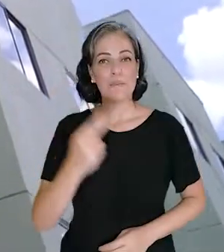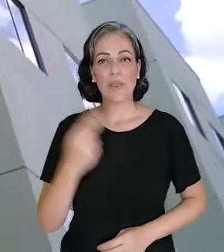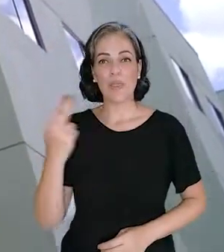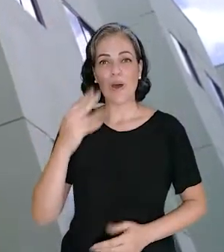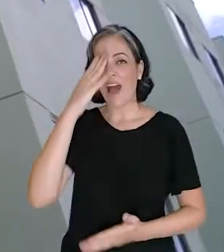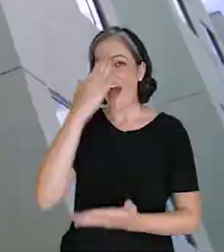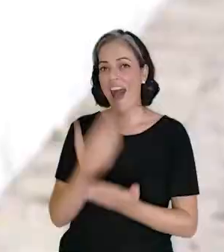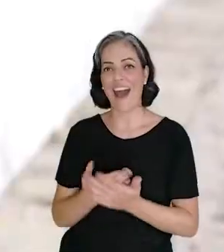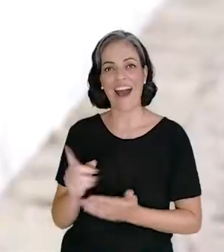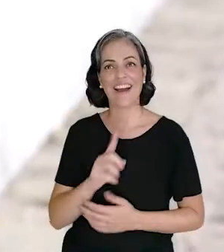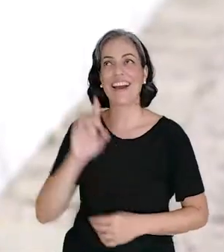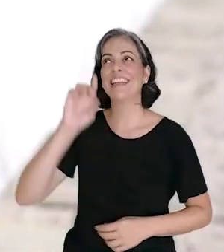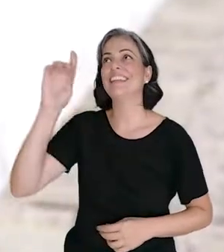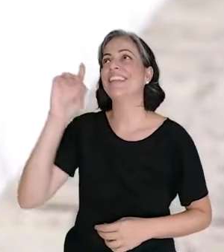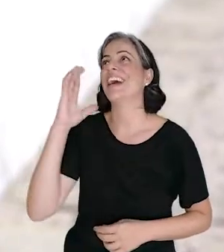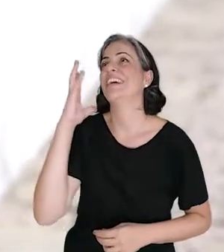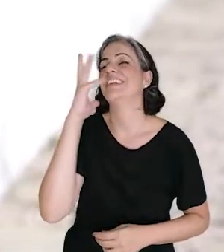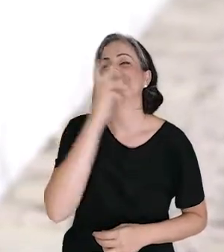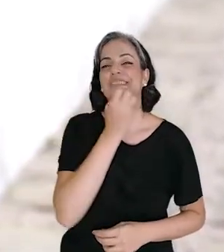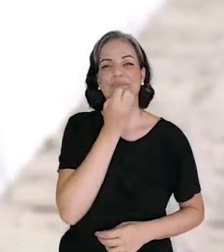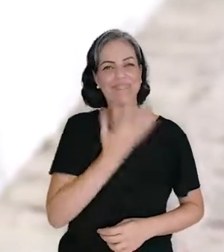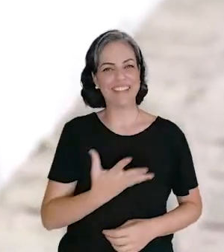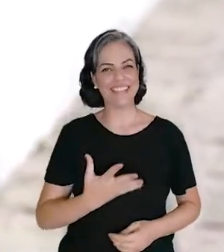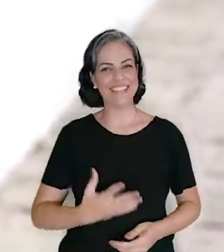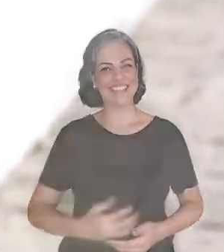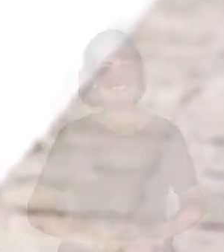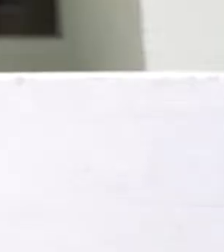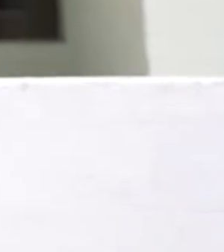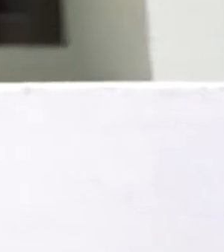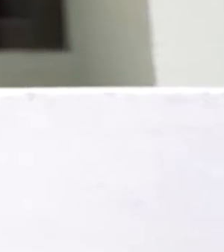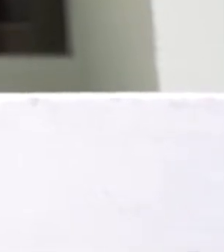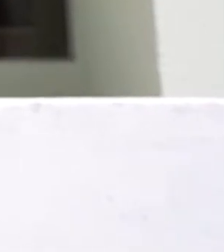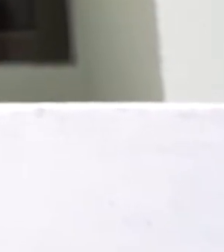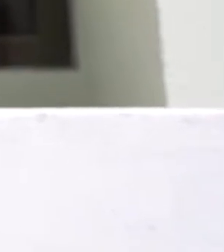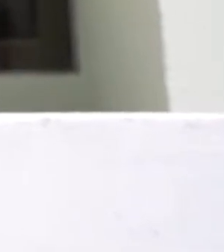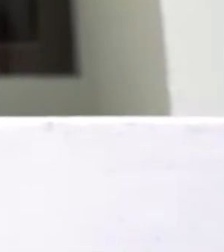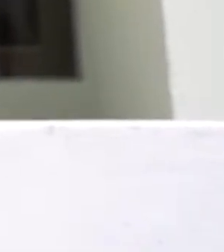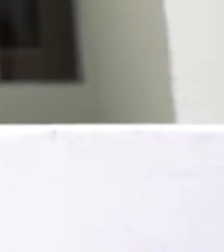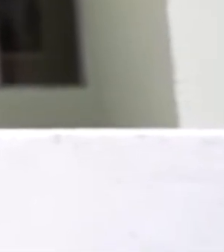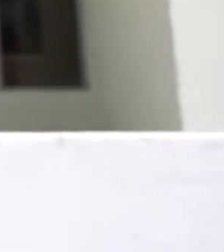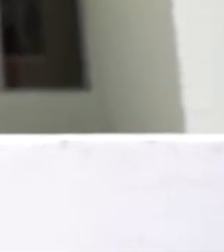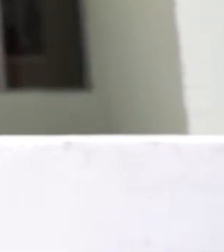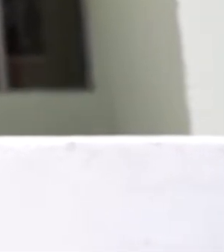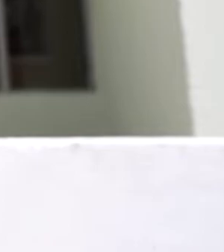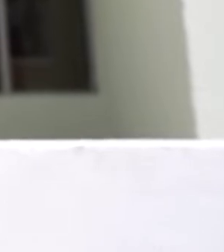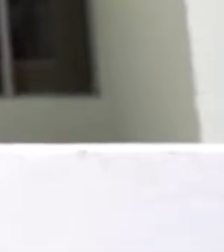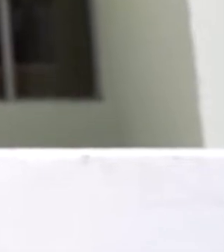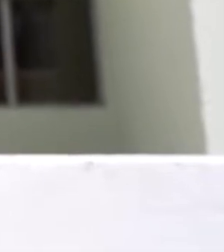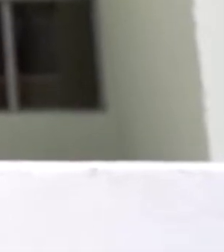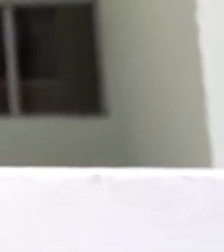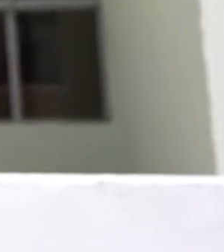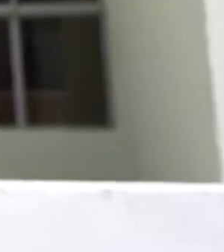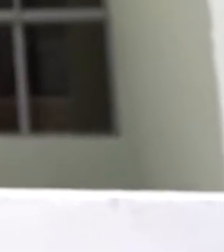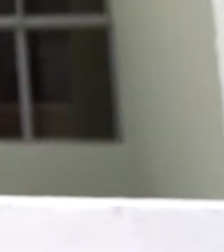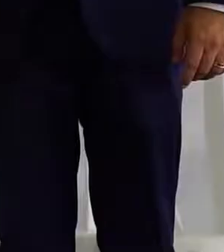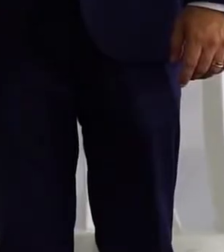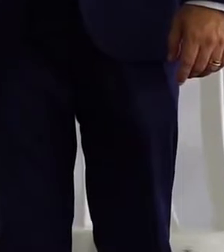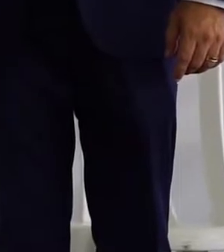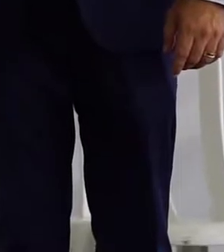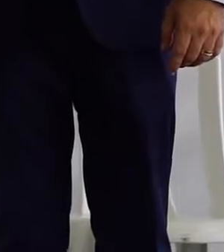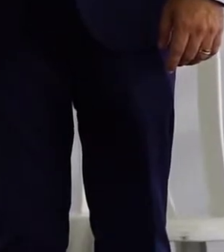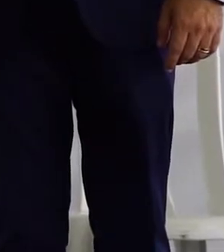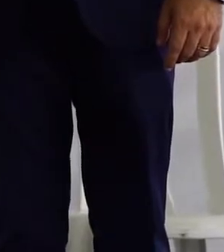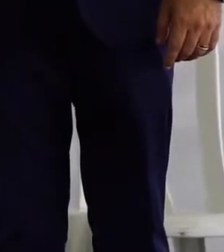Quando chama seu nome, você nem acredita, é coisa de Deus lindo mesmo. me aguentando de Estou a de mas